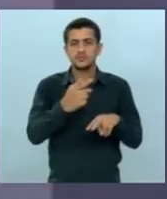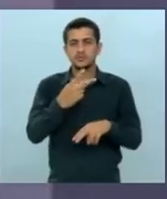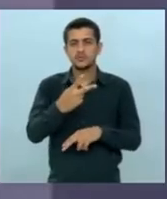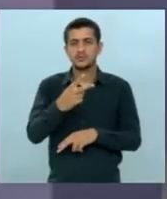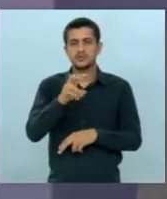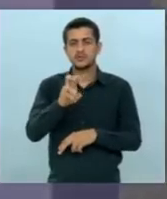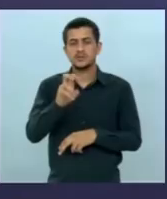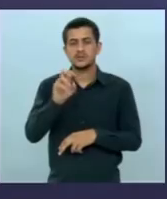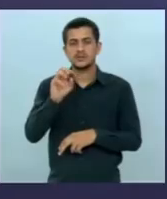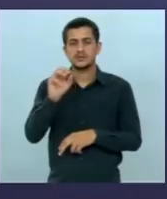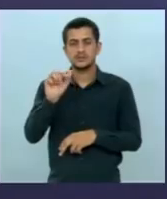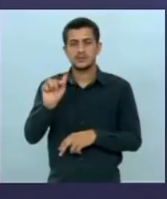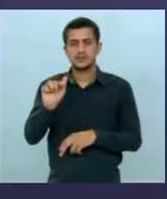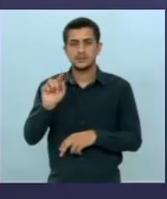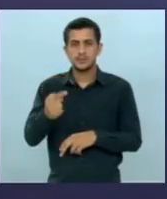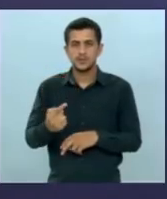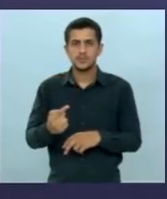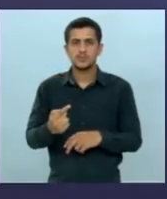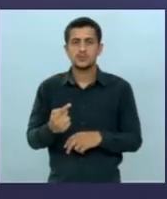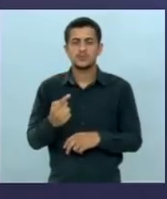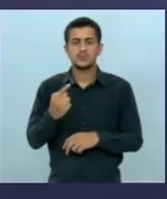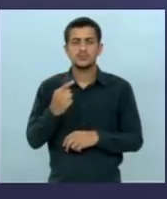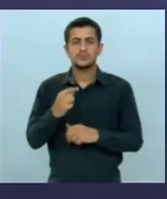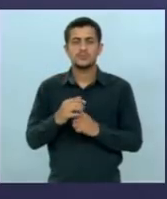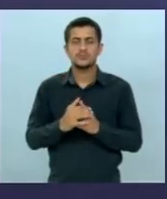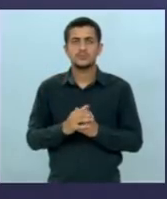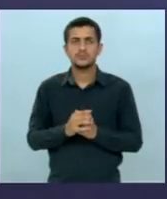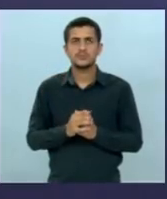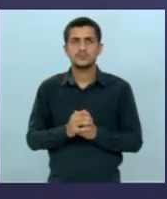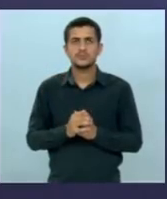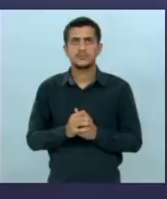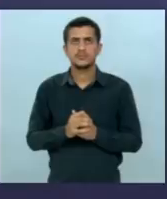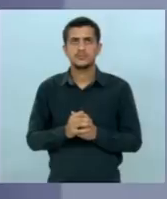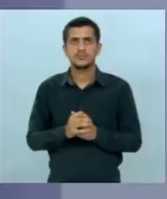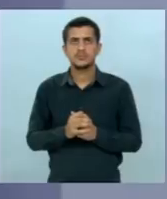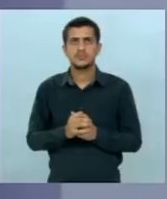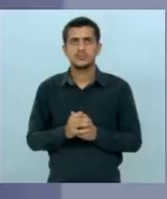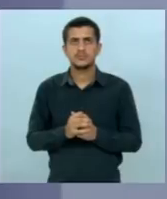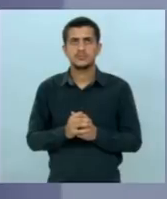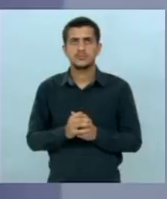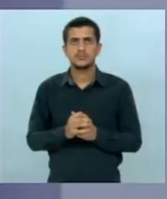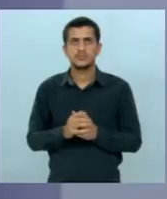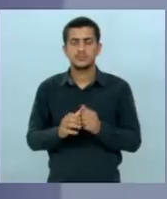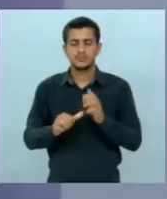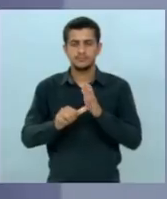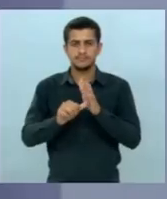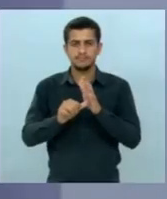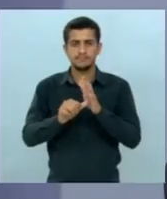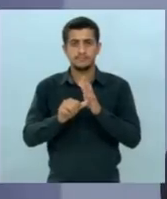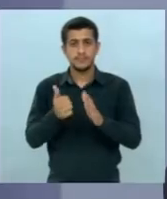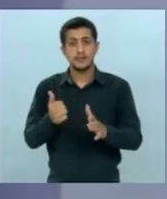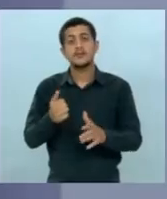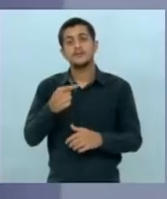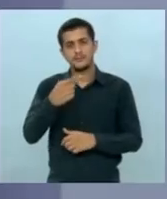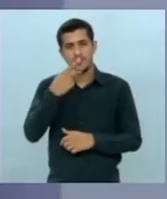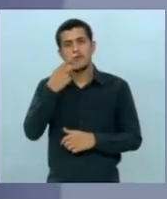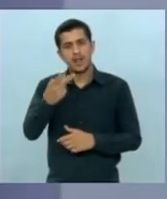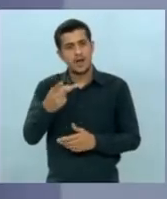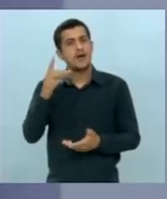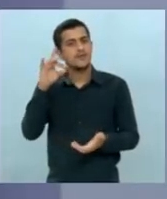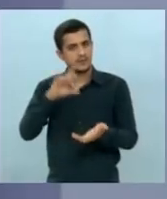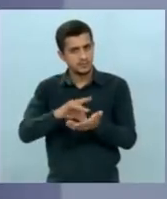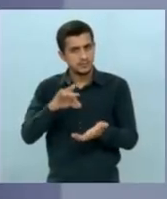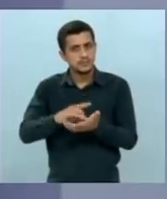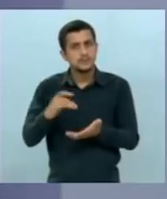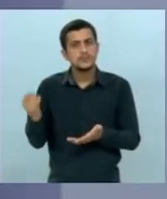o senhor tem agora 1 minuto e 30 para a resposta primeiro candidato falar a verdade é importante